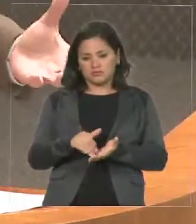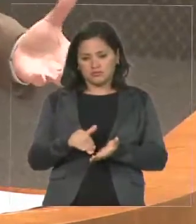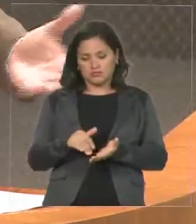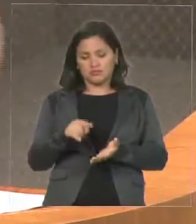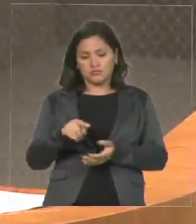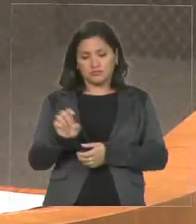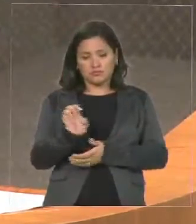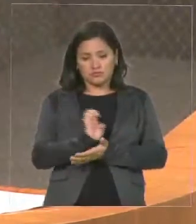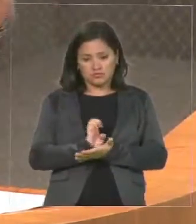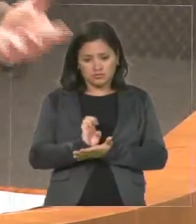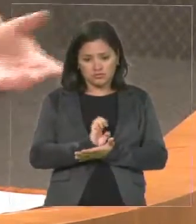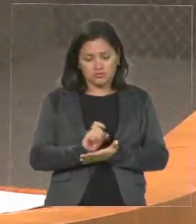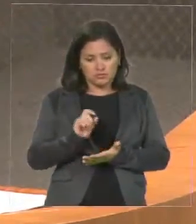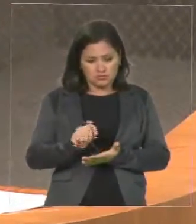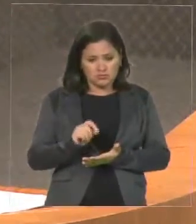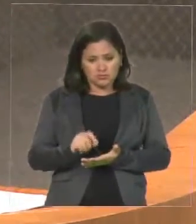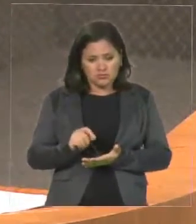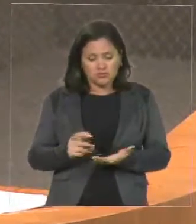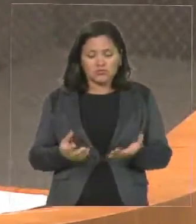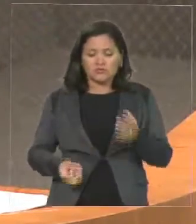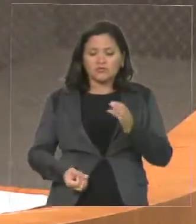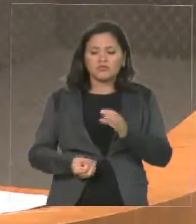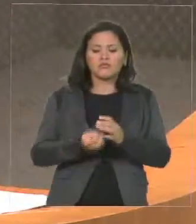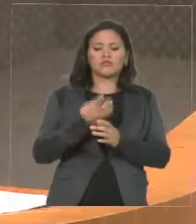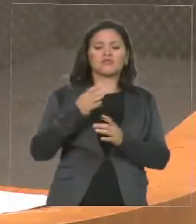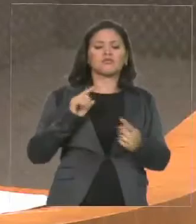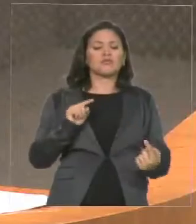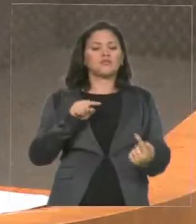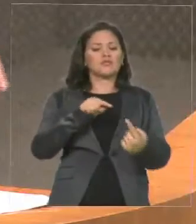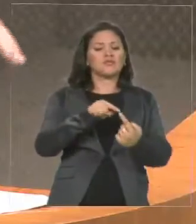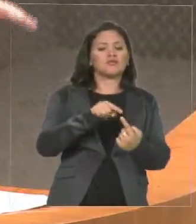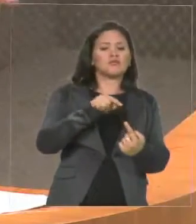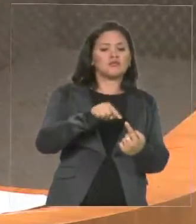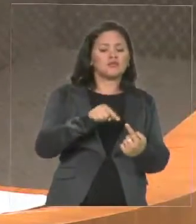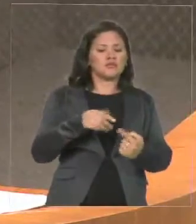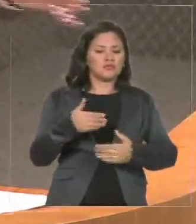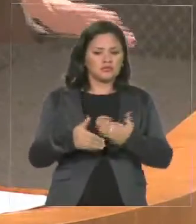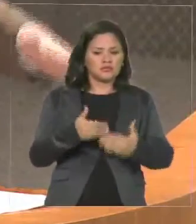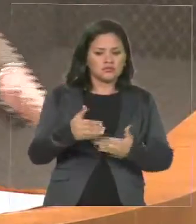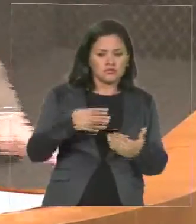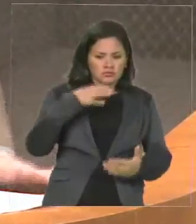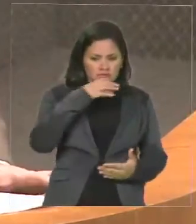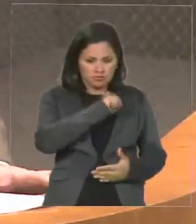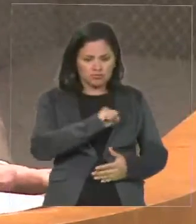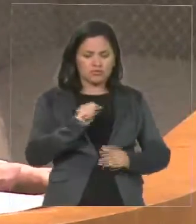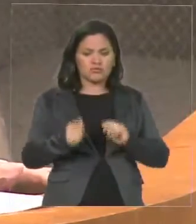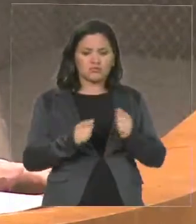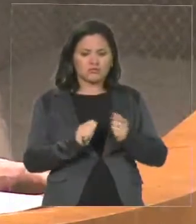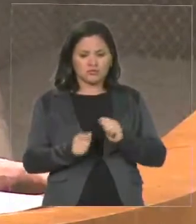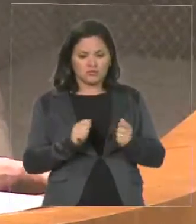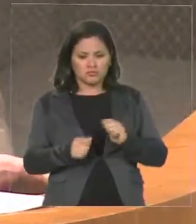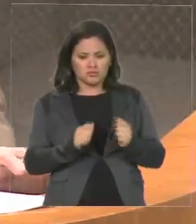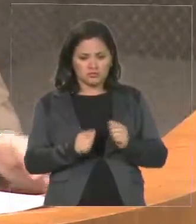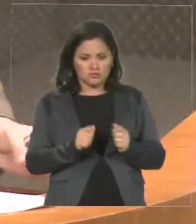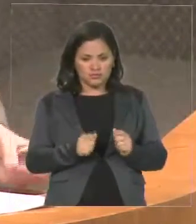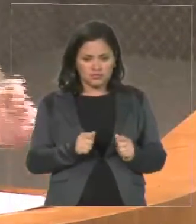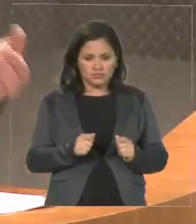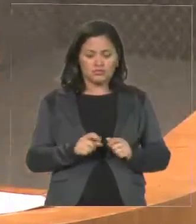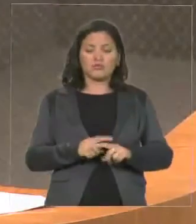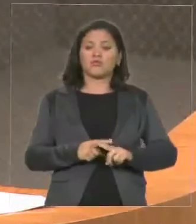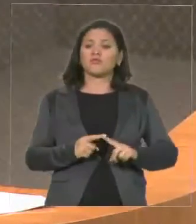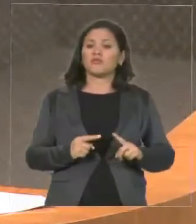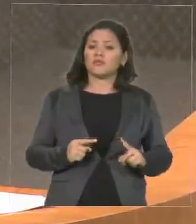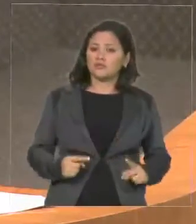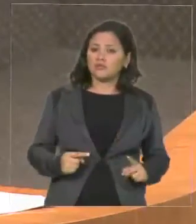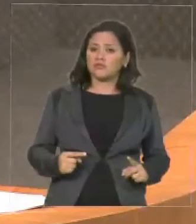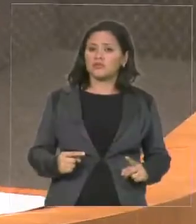que fosse agilizado, para que fosse... Fizesse a administração da nossa rede, mas